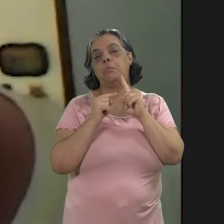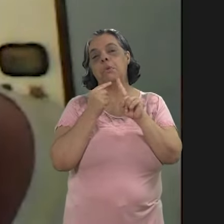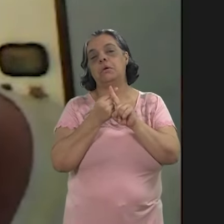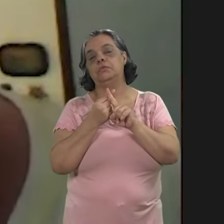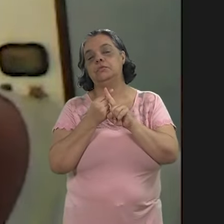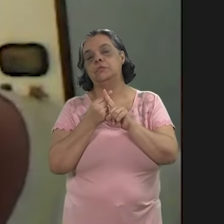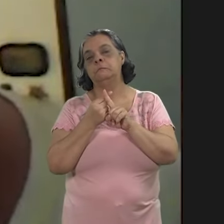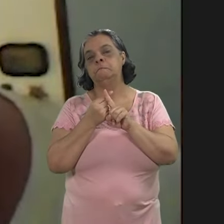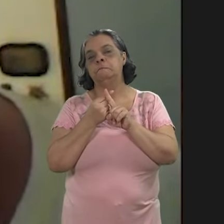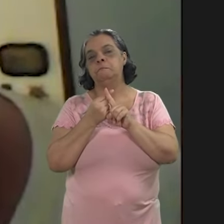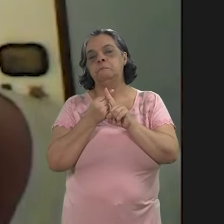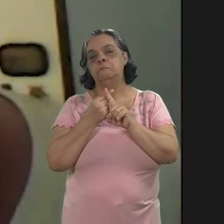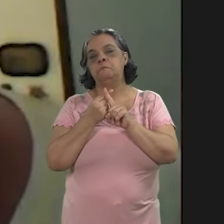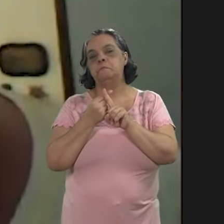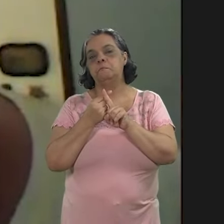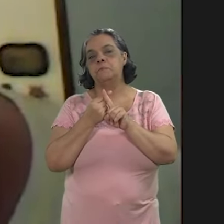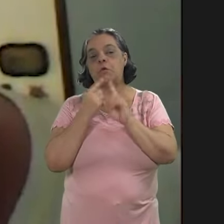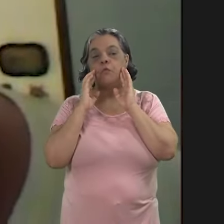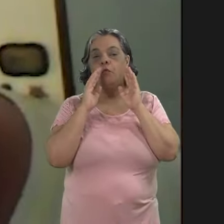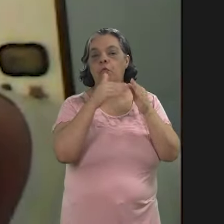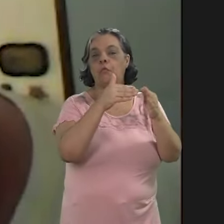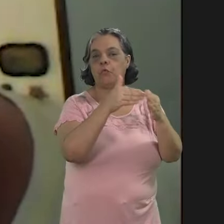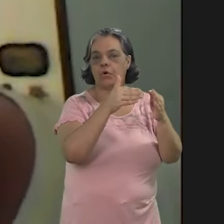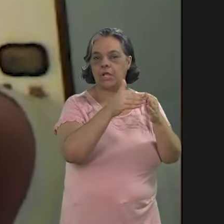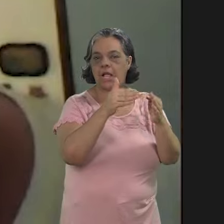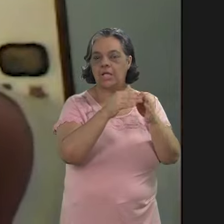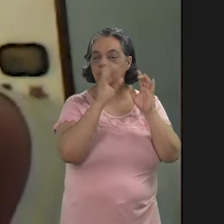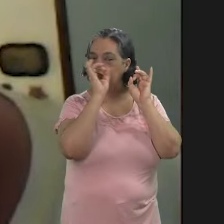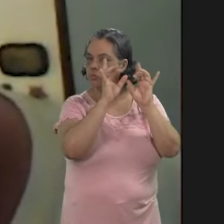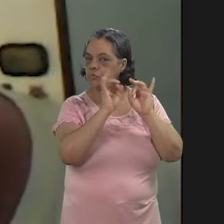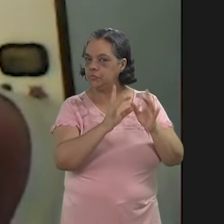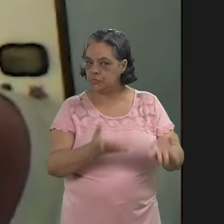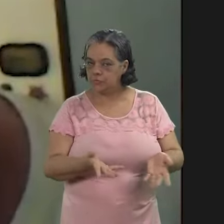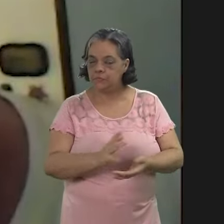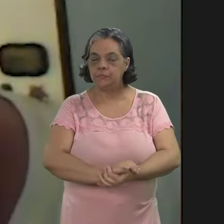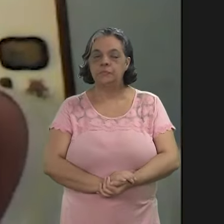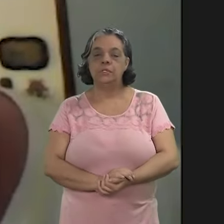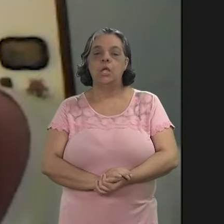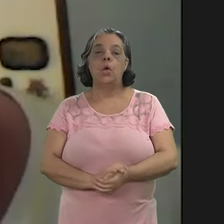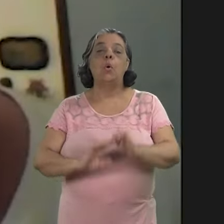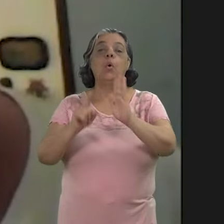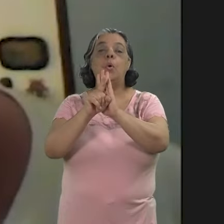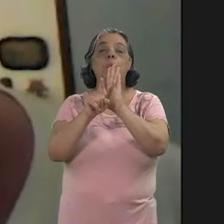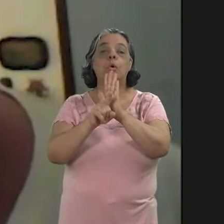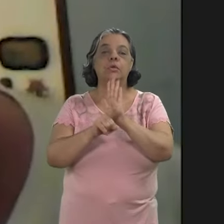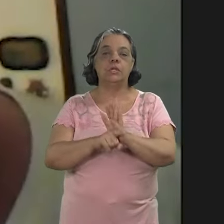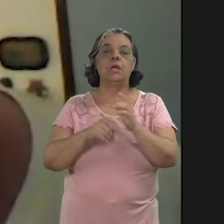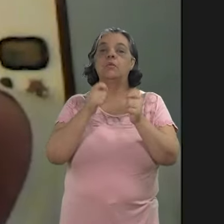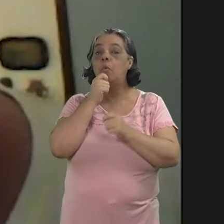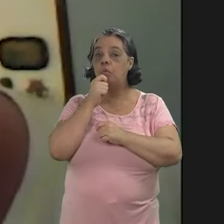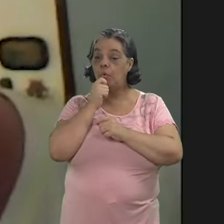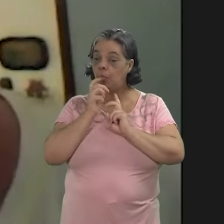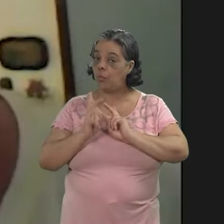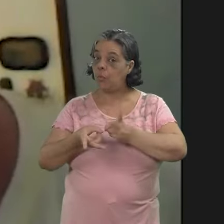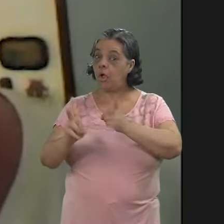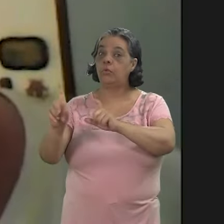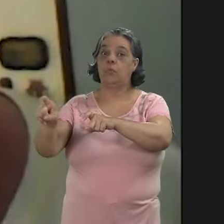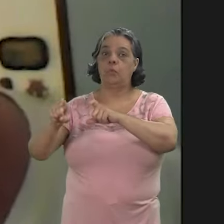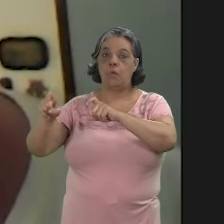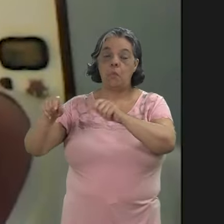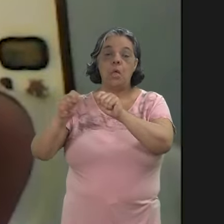dirigidos também. São coisas específicas, entendeu? O projeto Sona Rural continua.